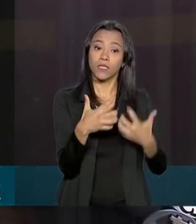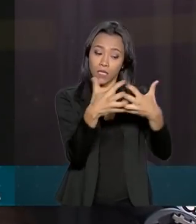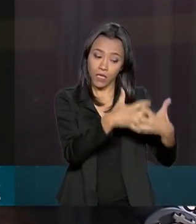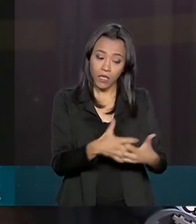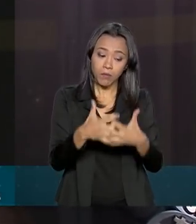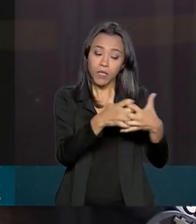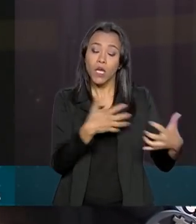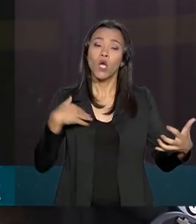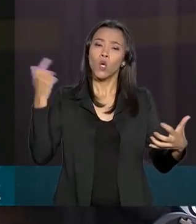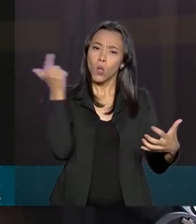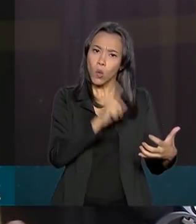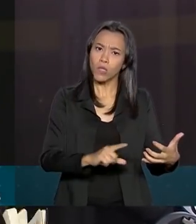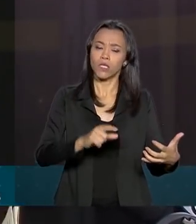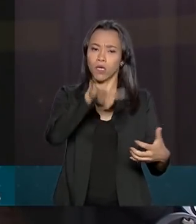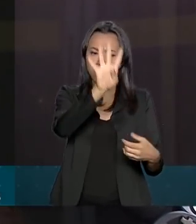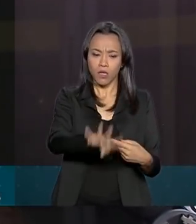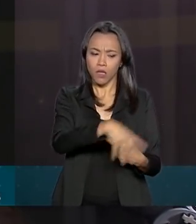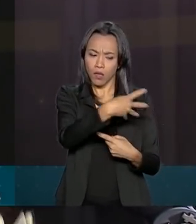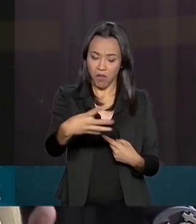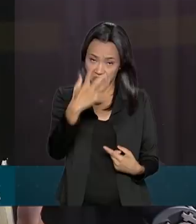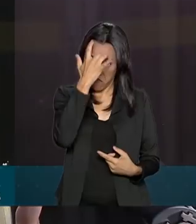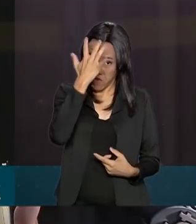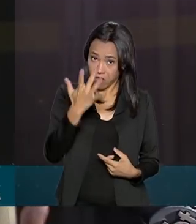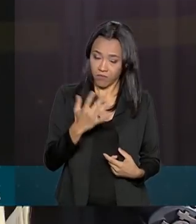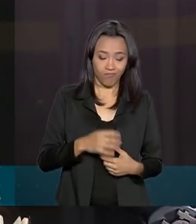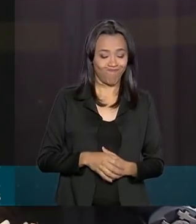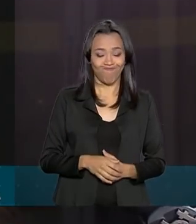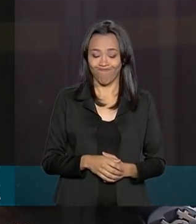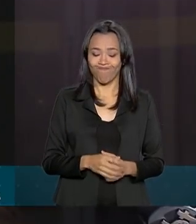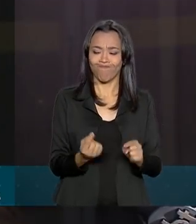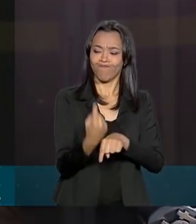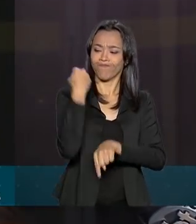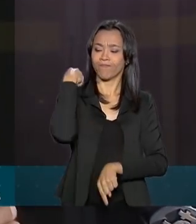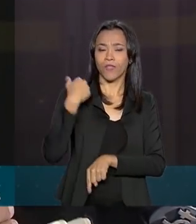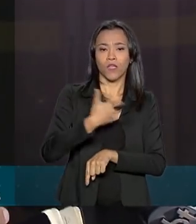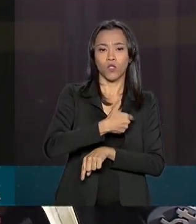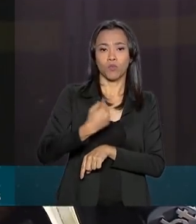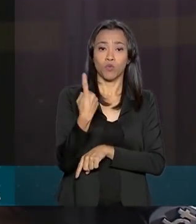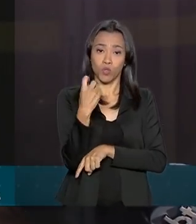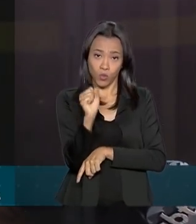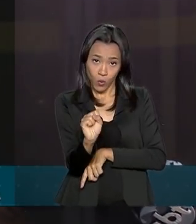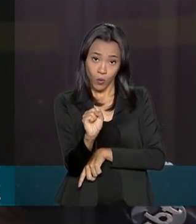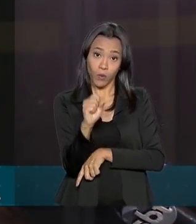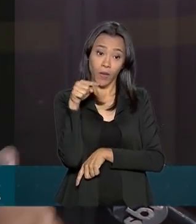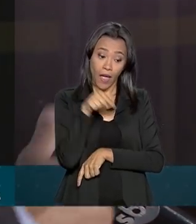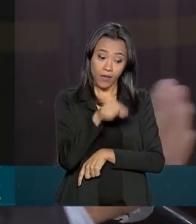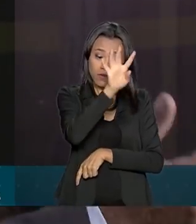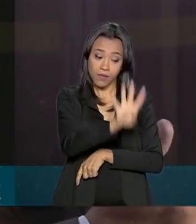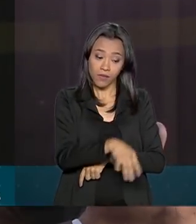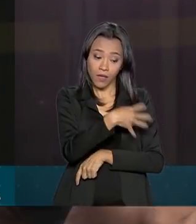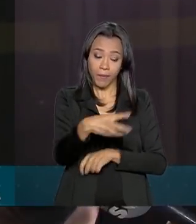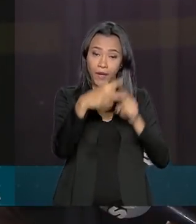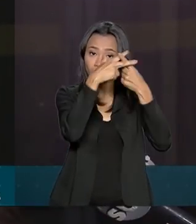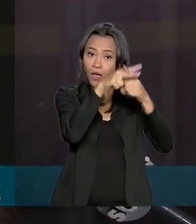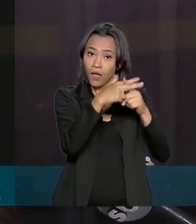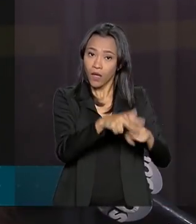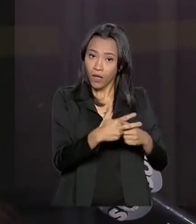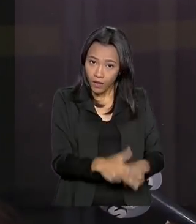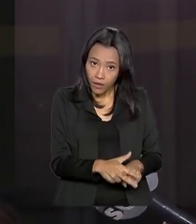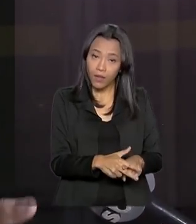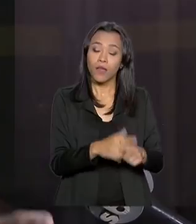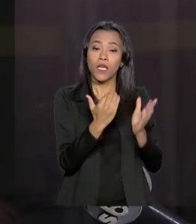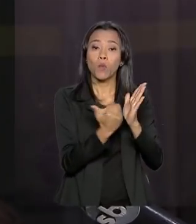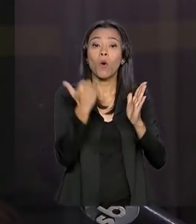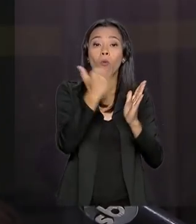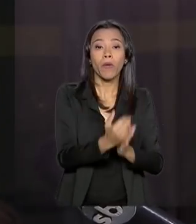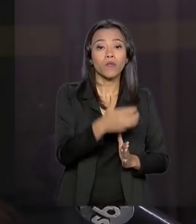conquistamos um trabalho que não foi fácil em 2018, que essa tabela sendo corrigida e o aumento 10